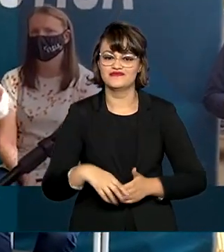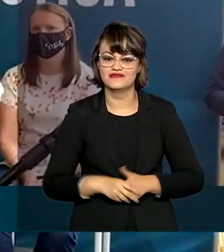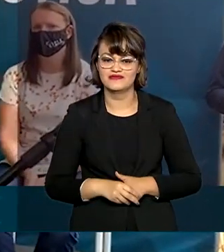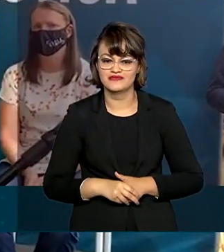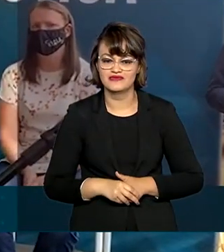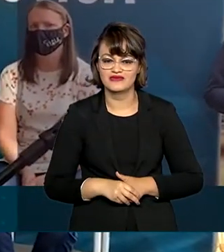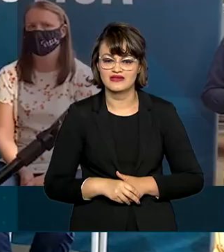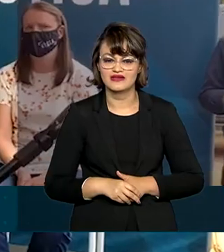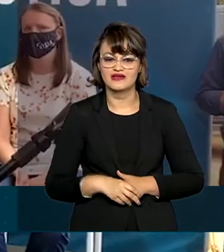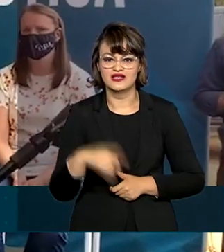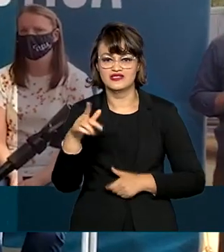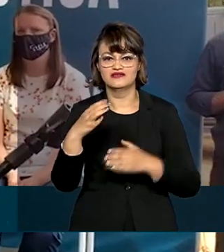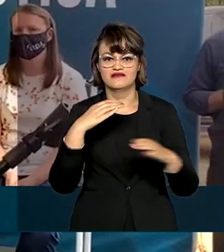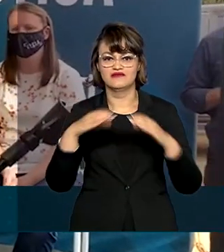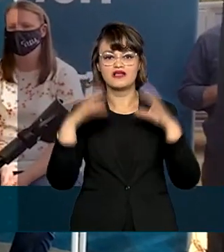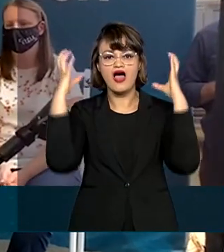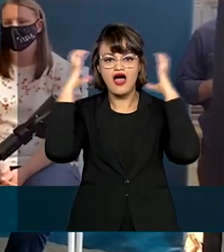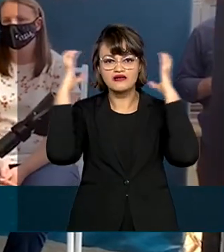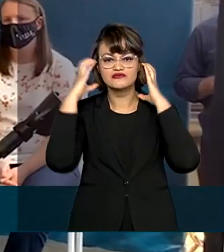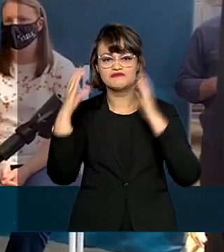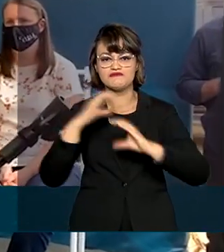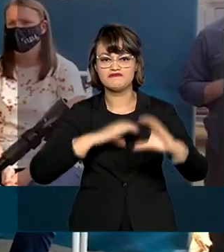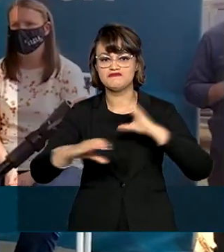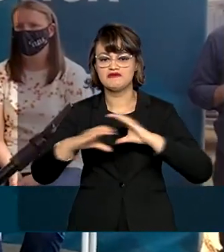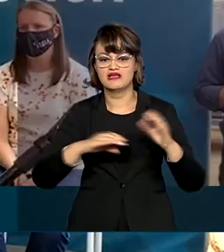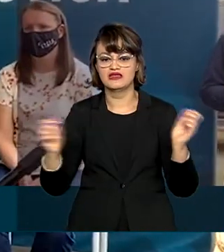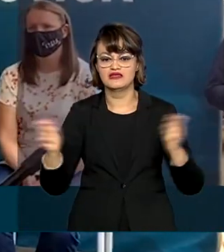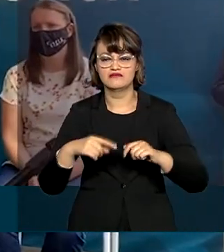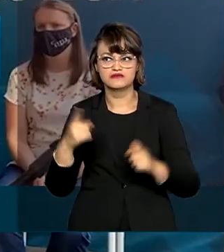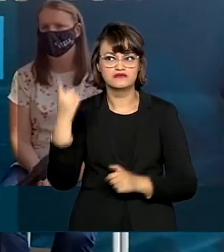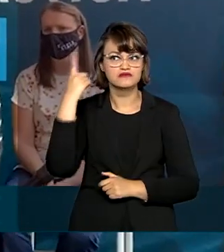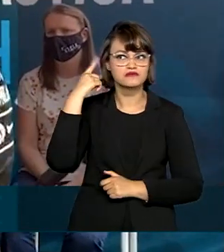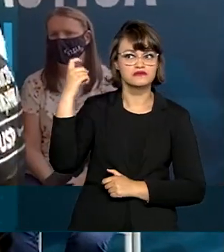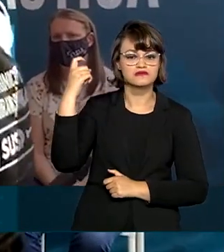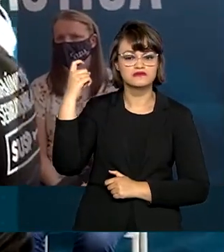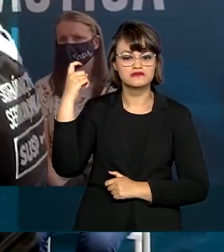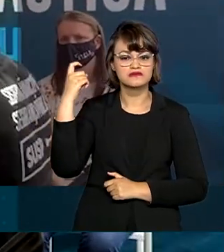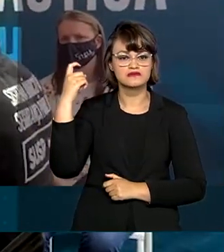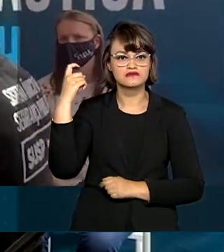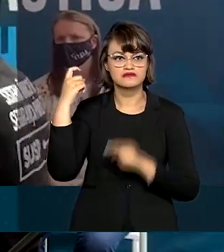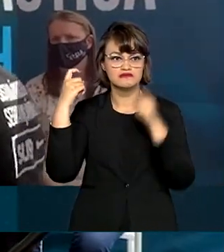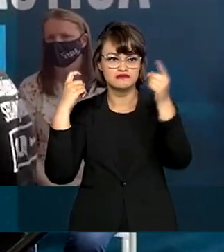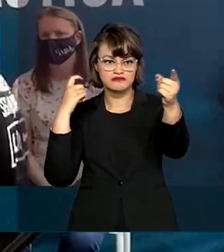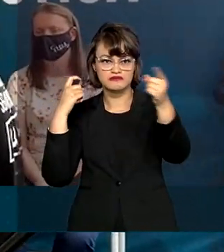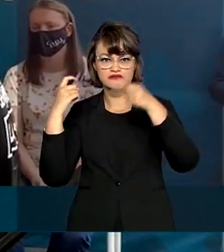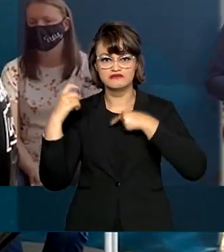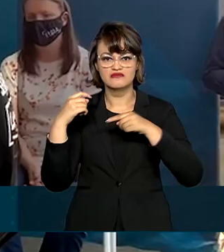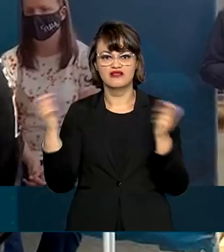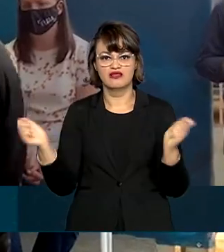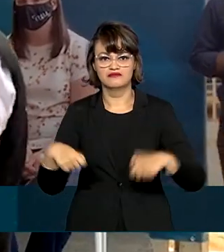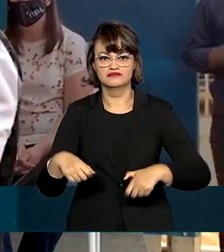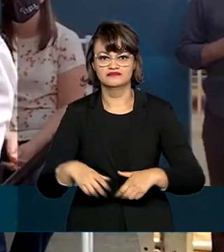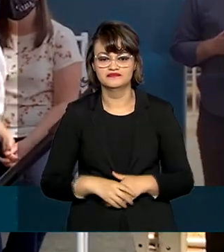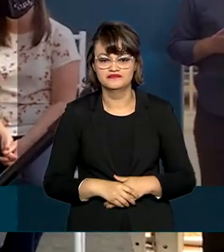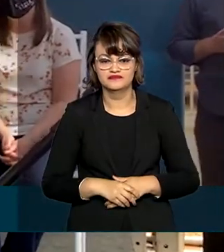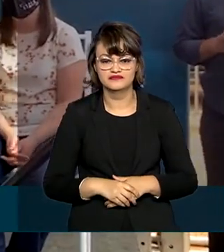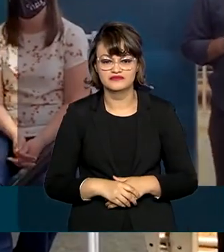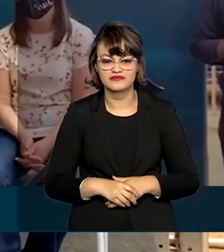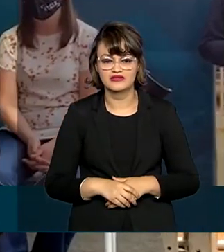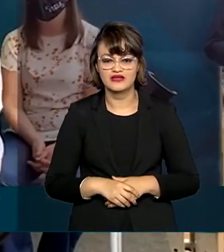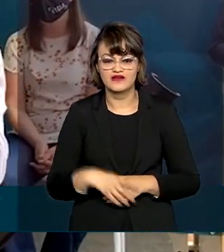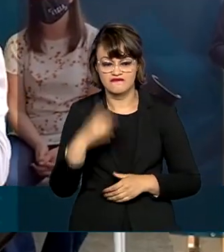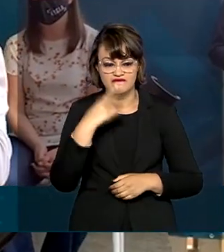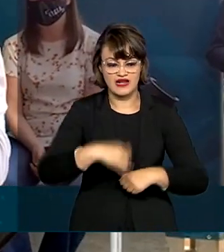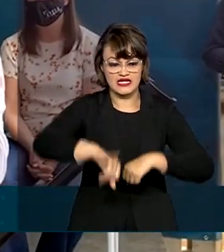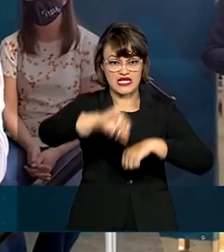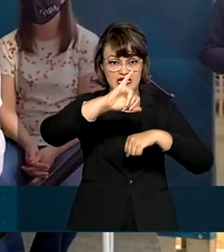Se fala por rádio, com o Sul e com o Norte. Se fala com a capital